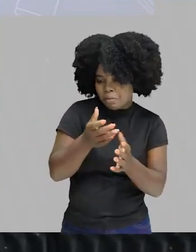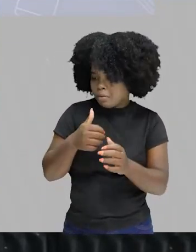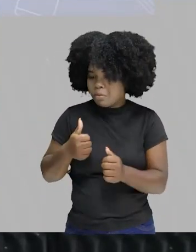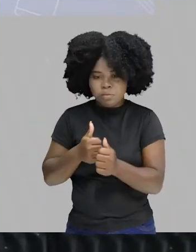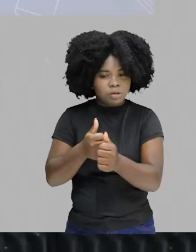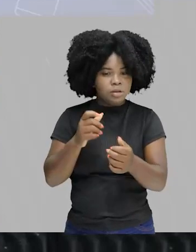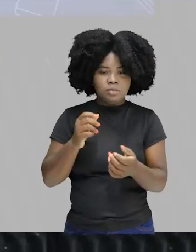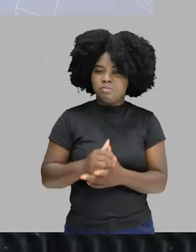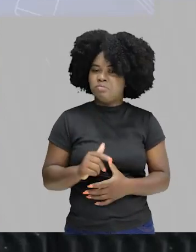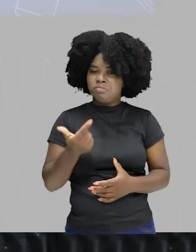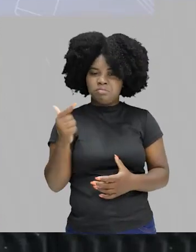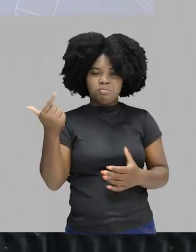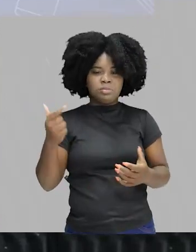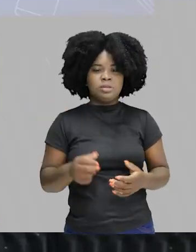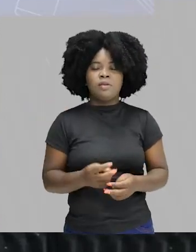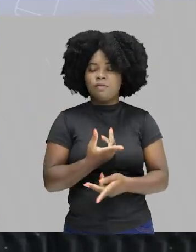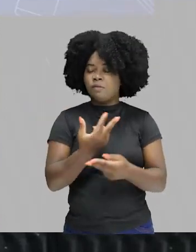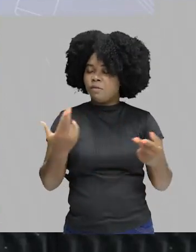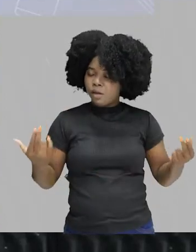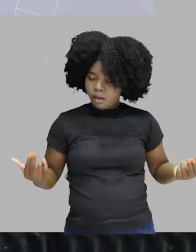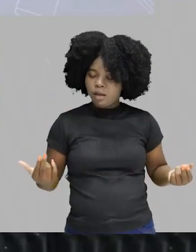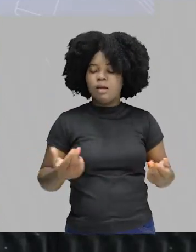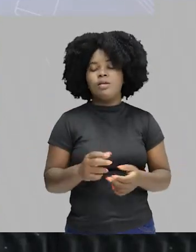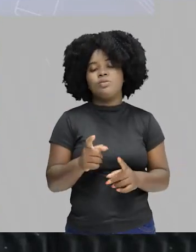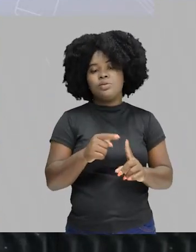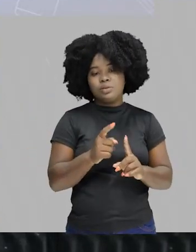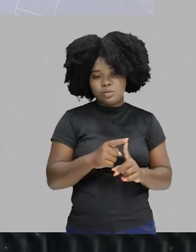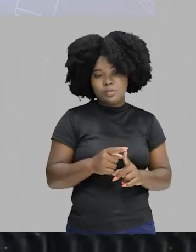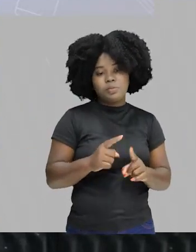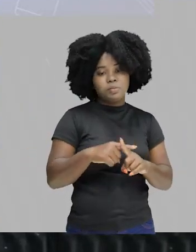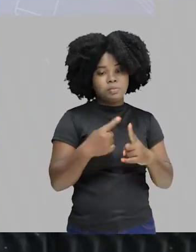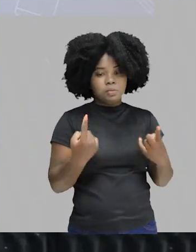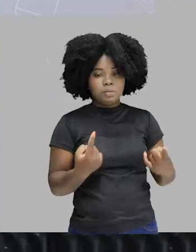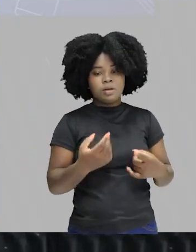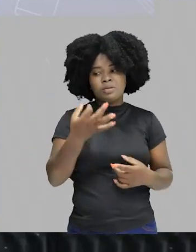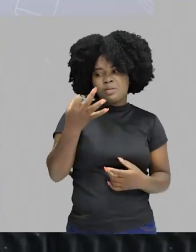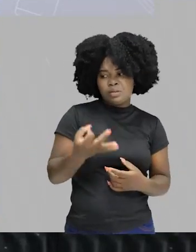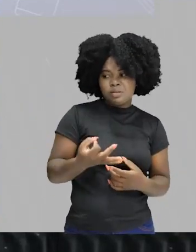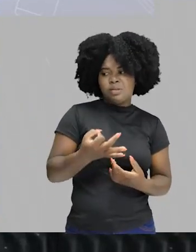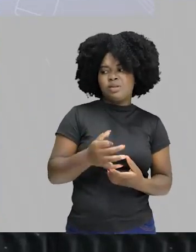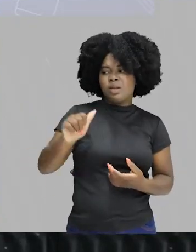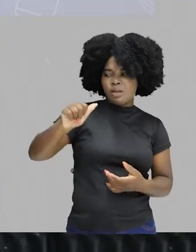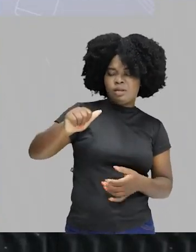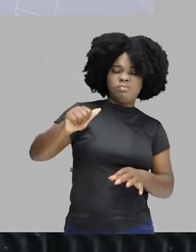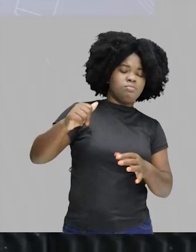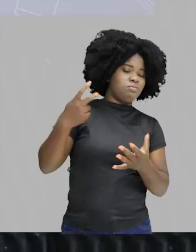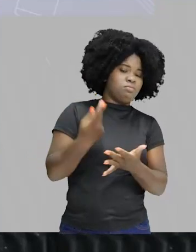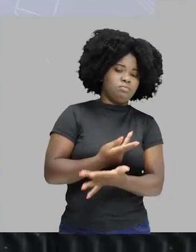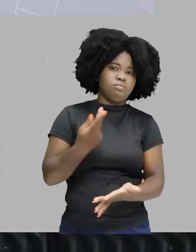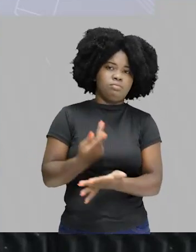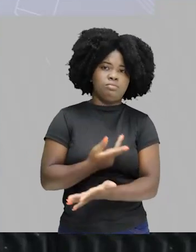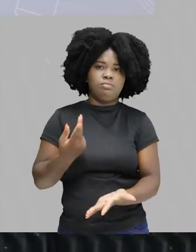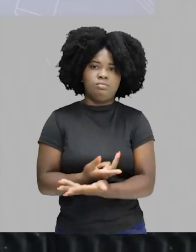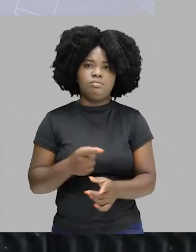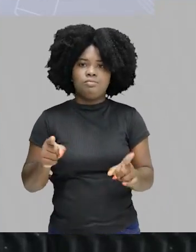interpretações sobre a democracia, mas não é com certeza essa aqui que está colocada.